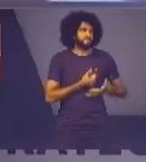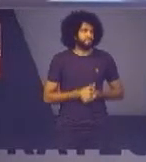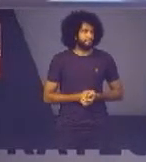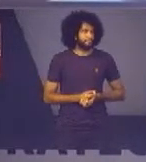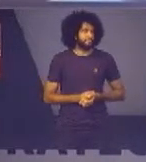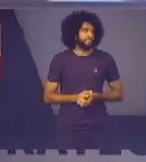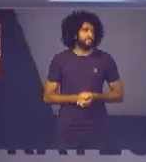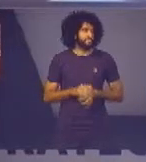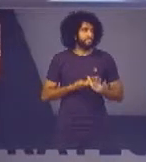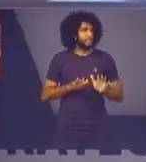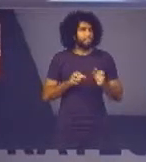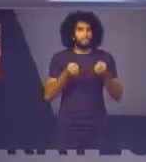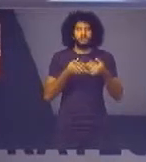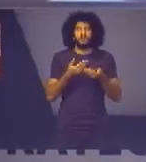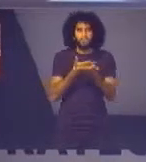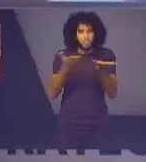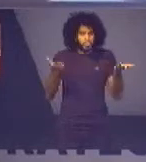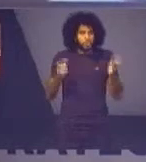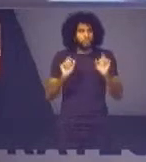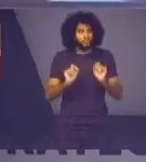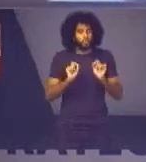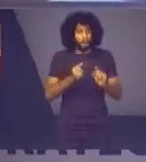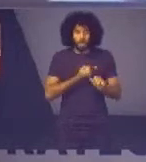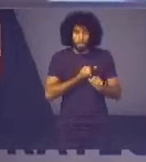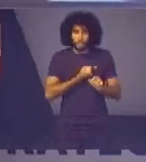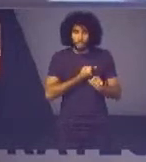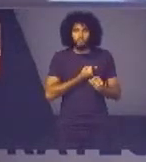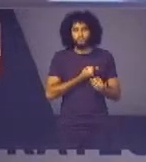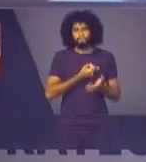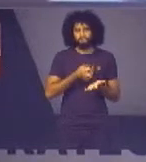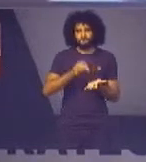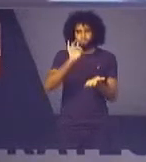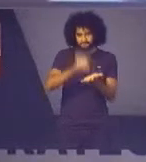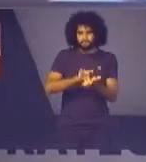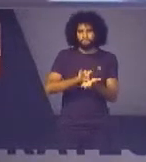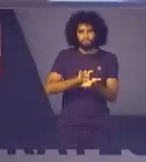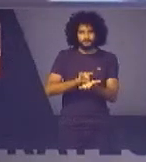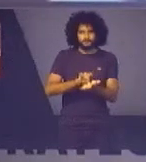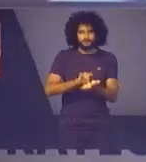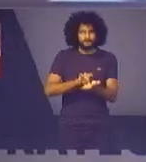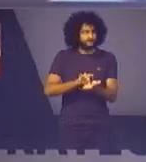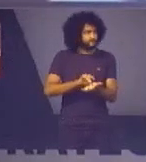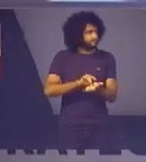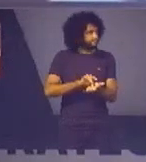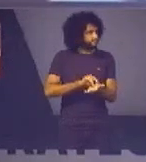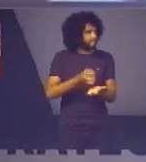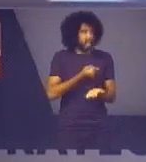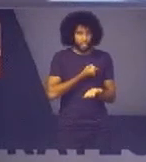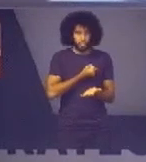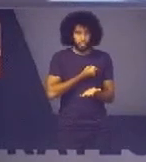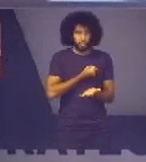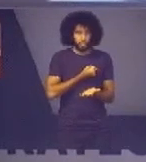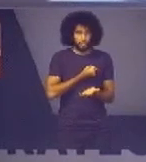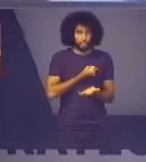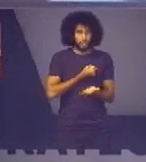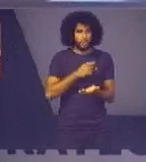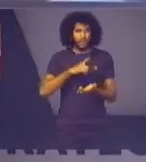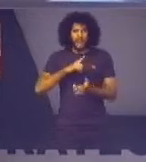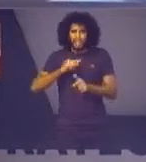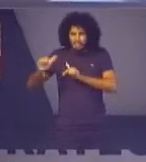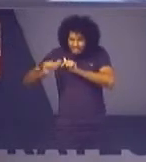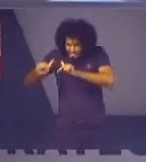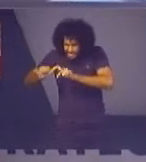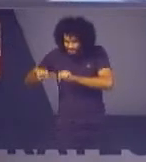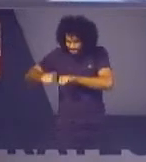e vou dizer para vocês que esses números são eficazes esses números são por baixo de todo o trabalho que eu